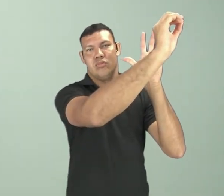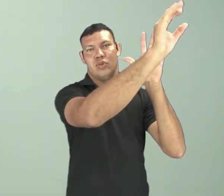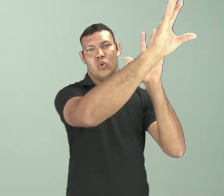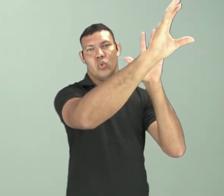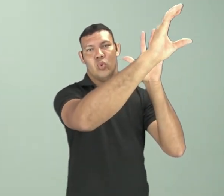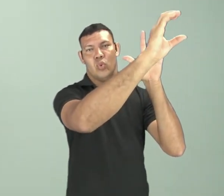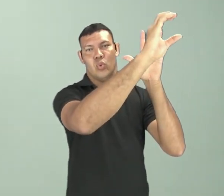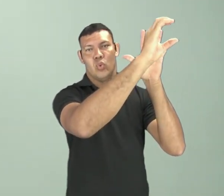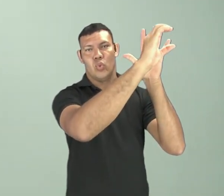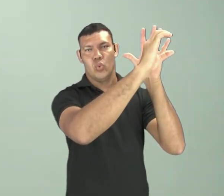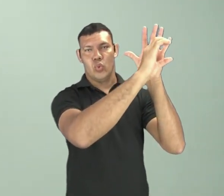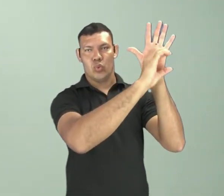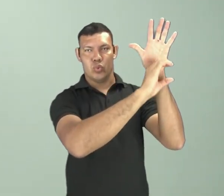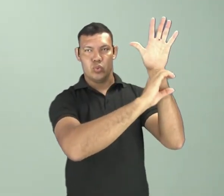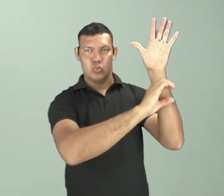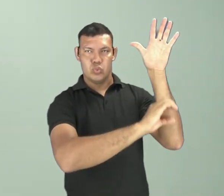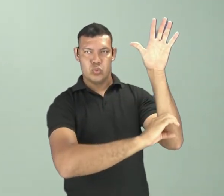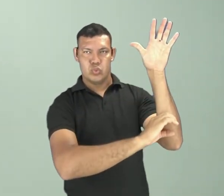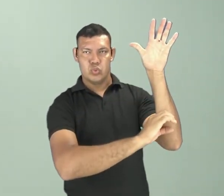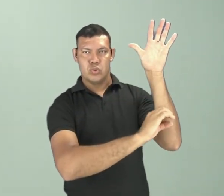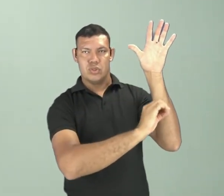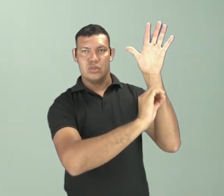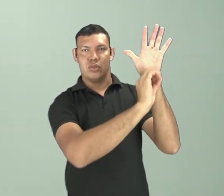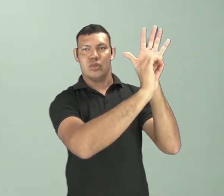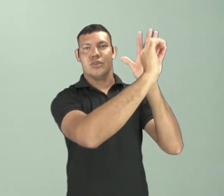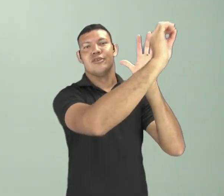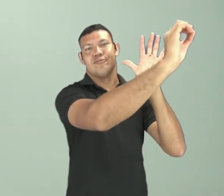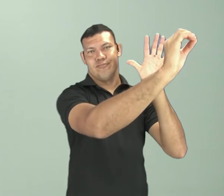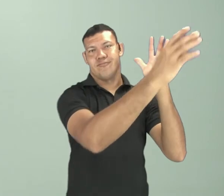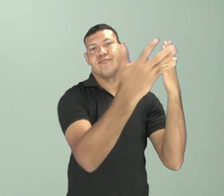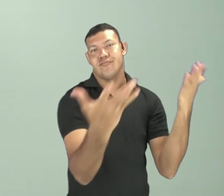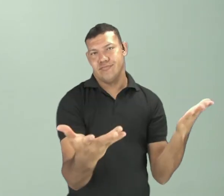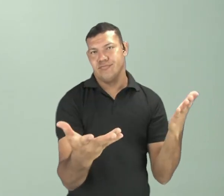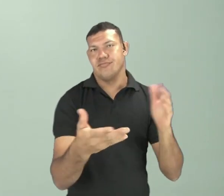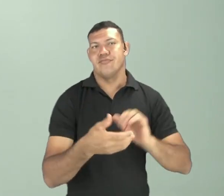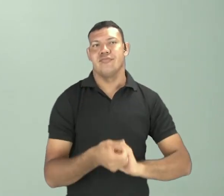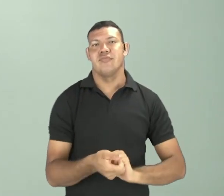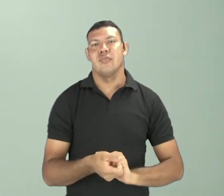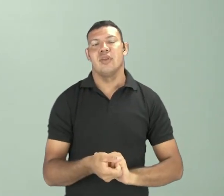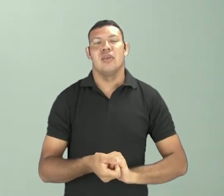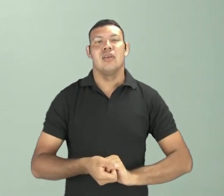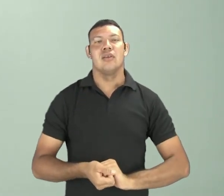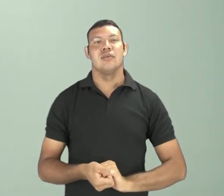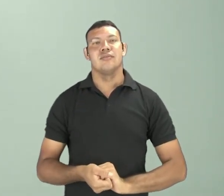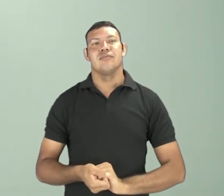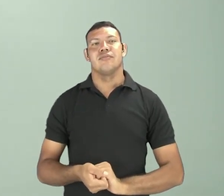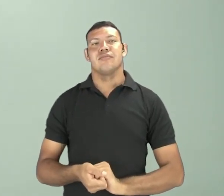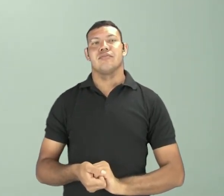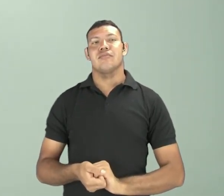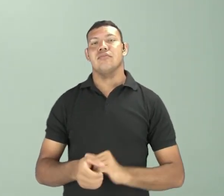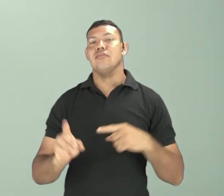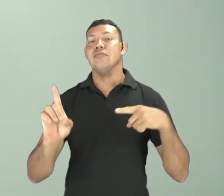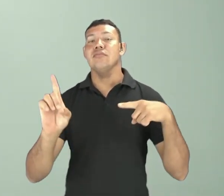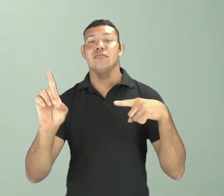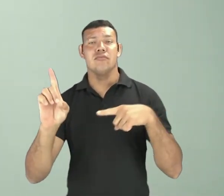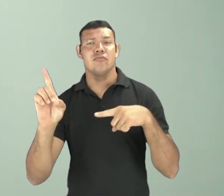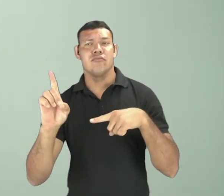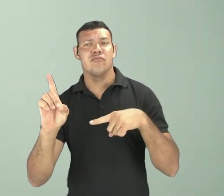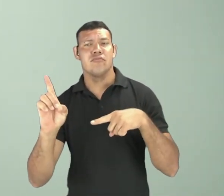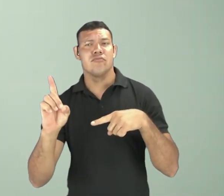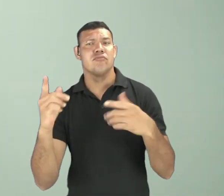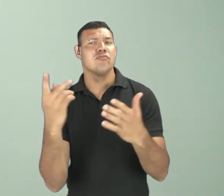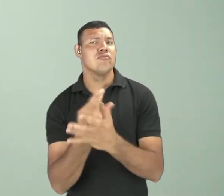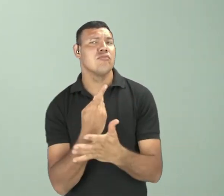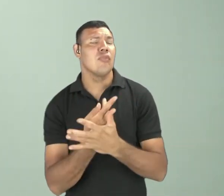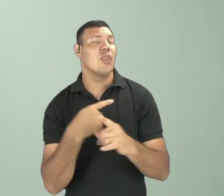respiração, nós temos a produção do gás carbônico, que retorna à atmosfera. E a letra D não pode ser